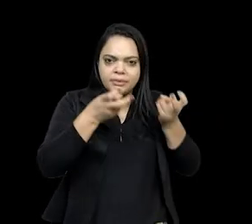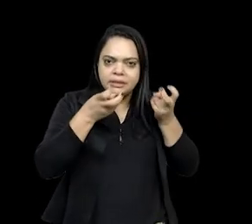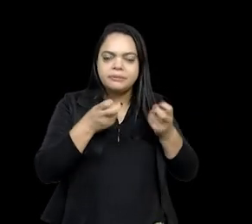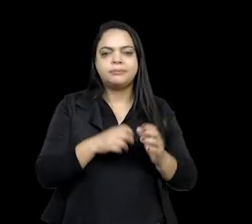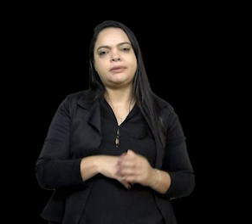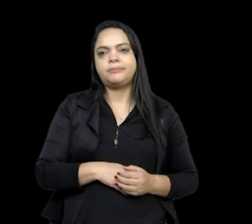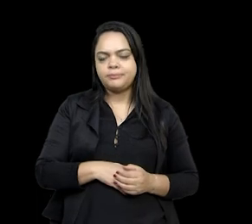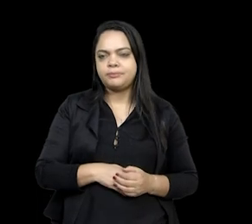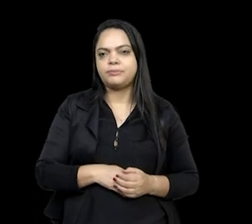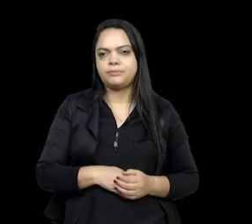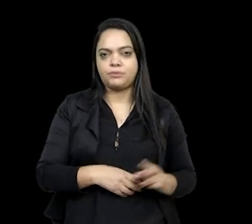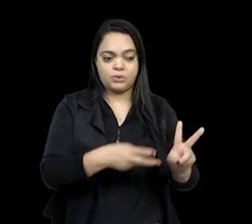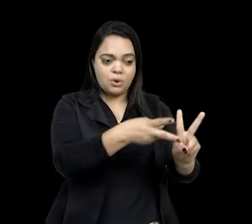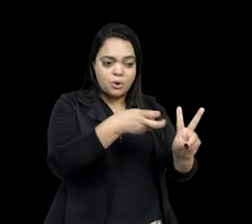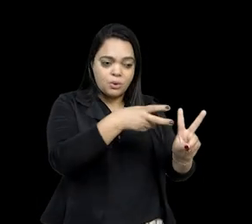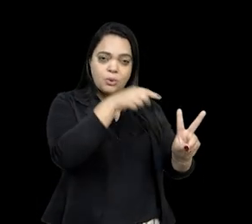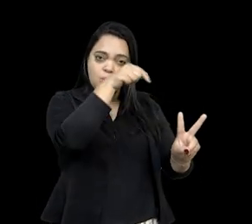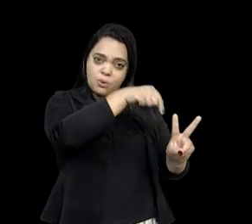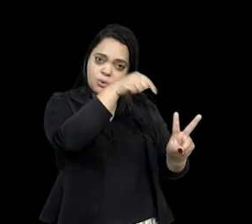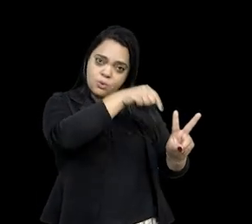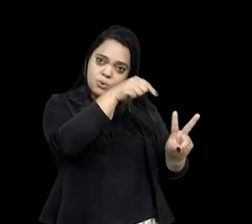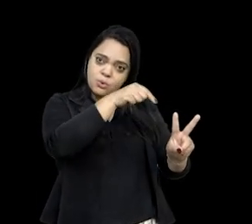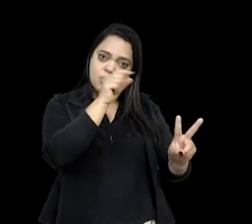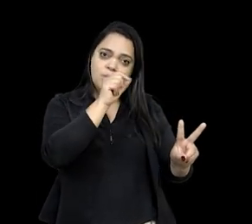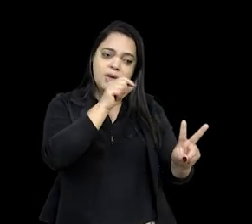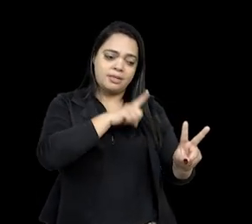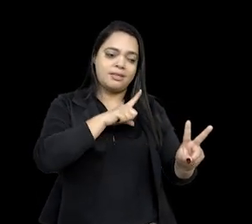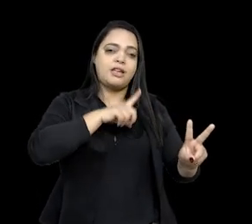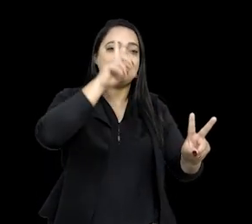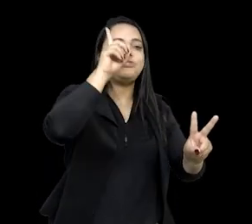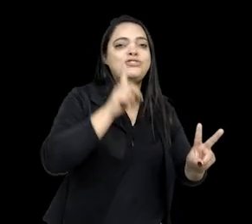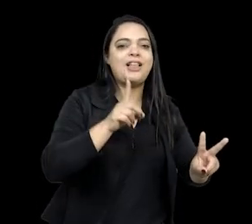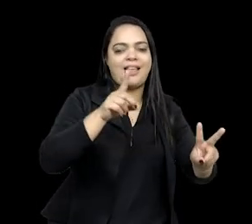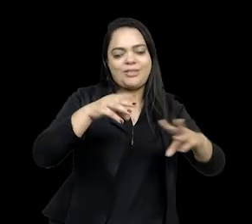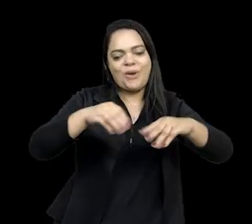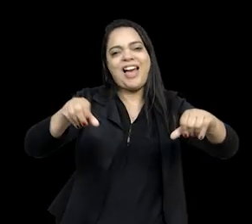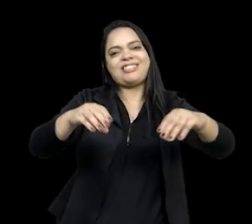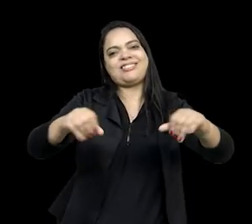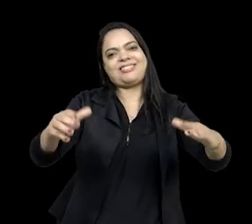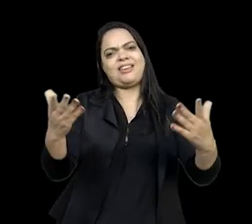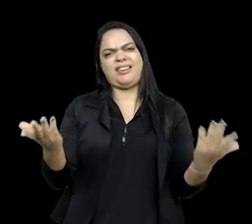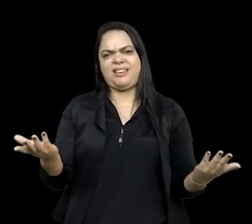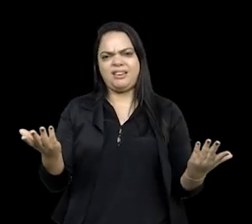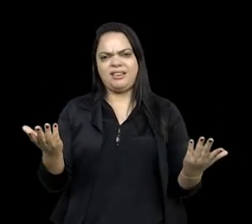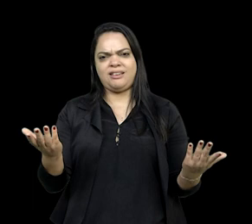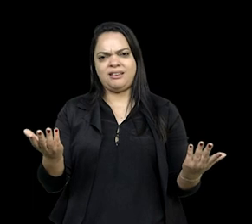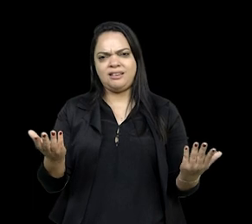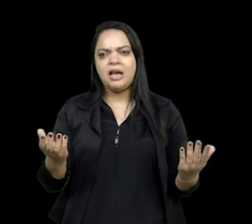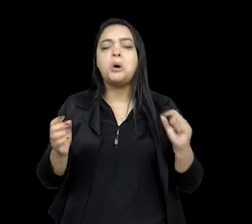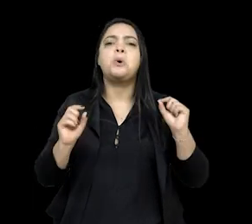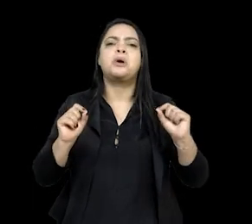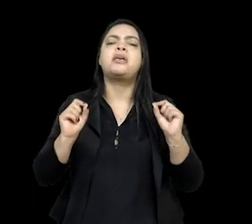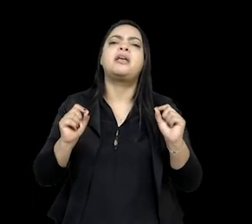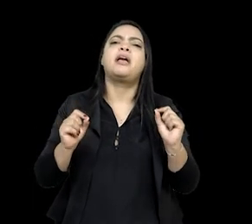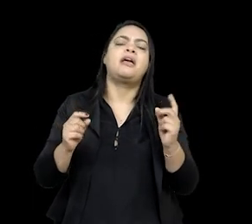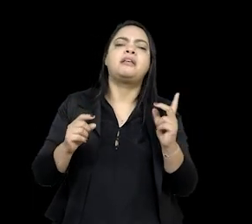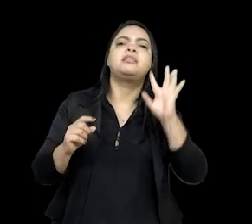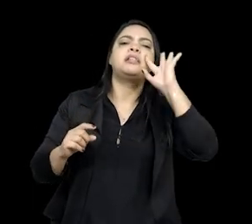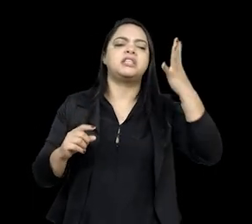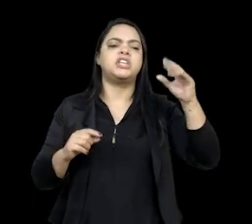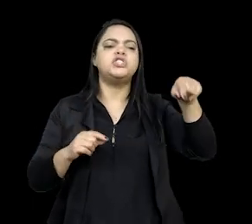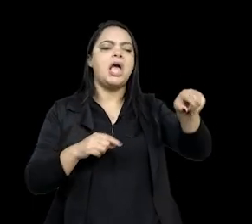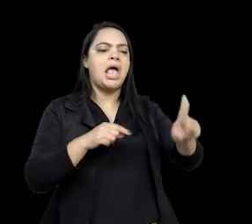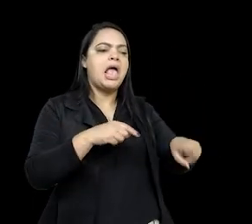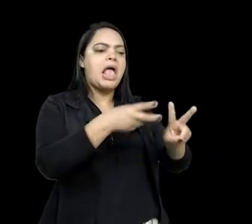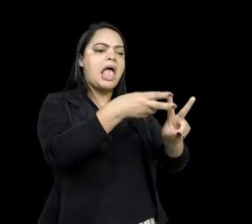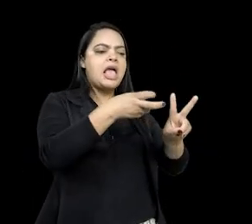a questão indígena, os indígenas são sujeitos de direito territorial, né? Então, dizer quem é ou quem não é indígena implica em dizer quem tem ou quem não